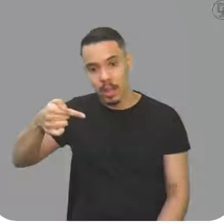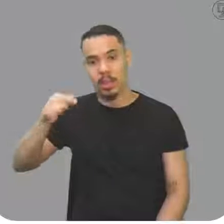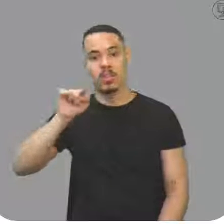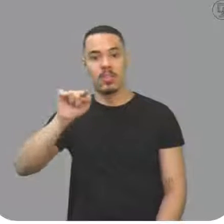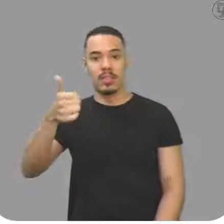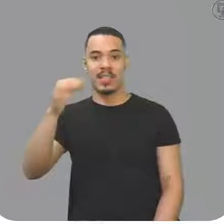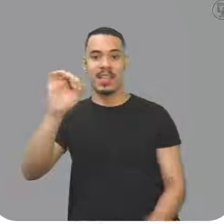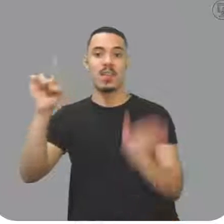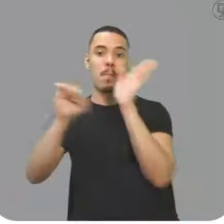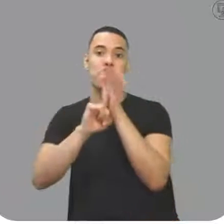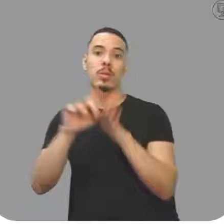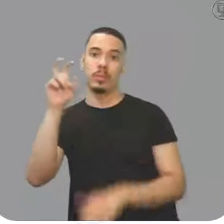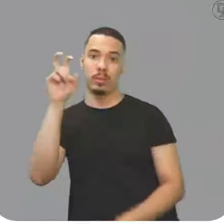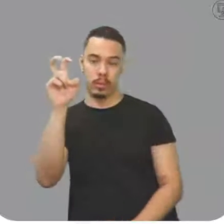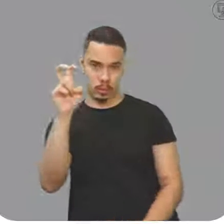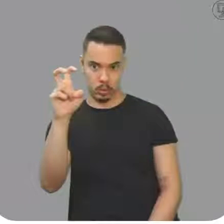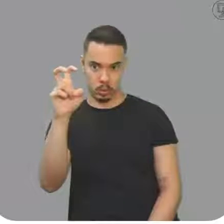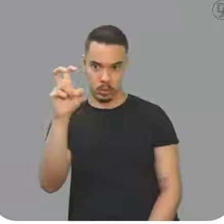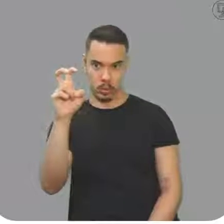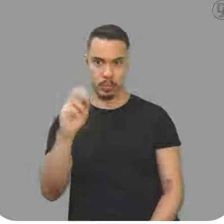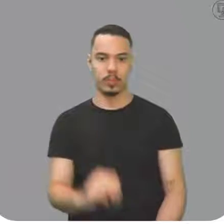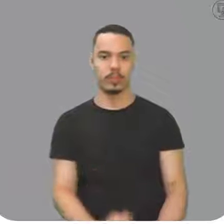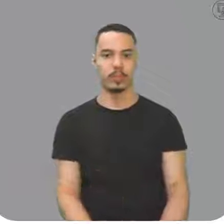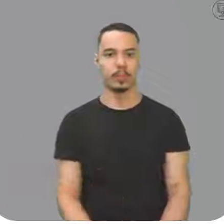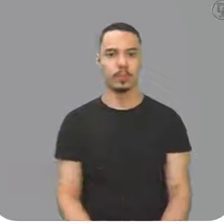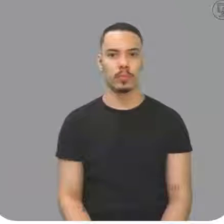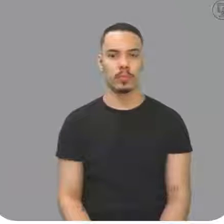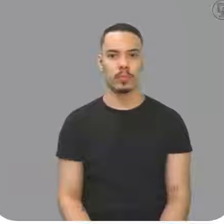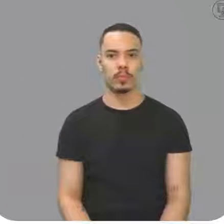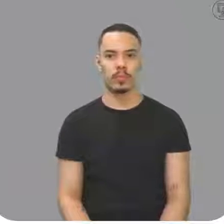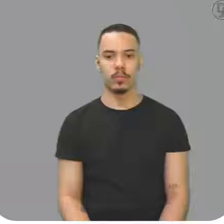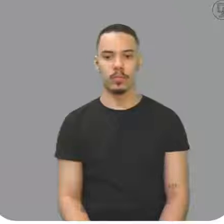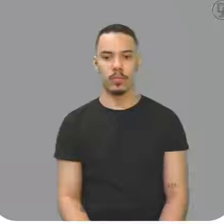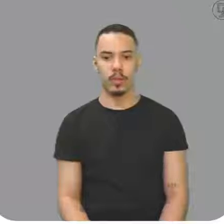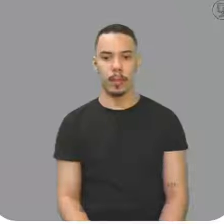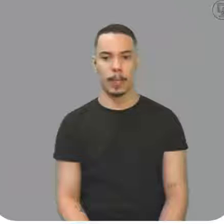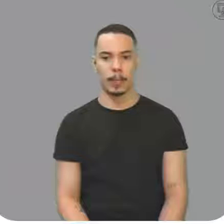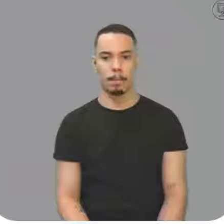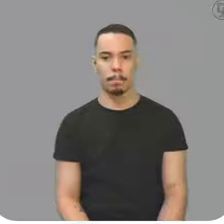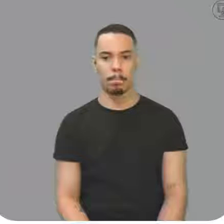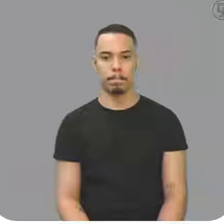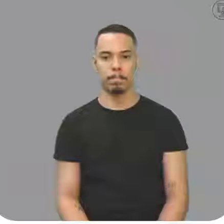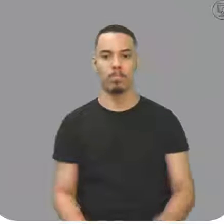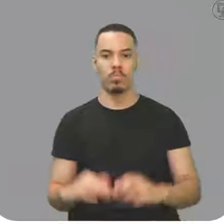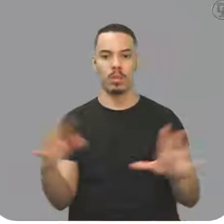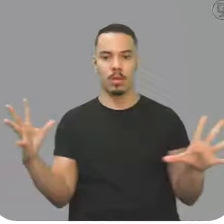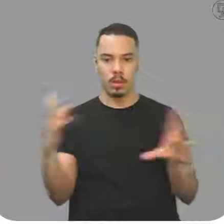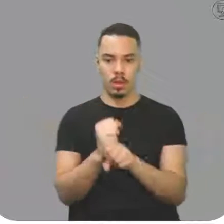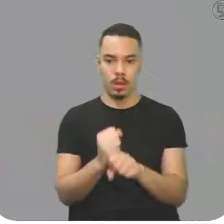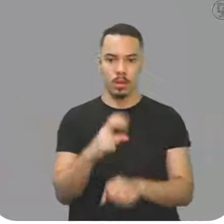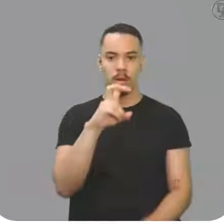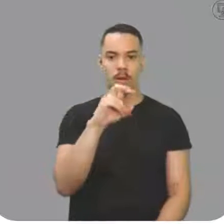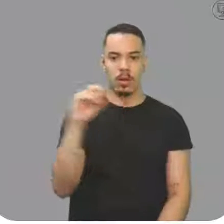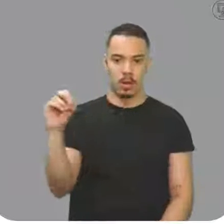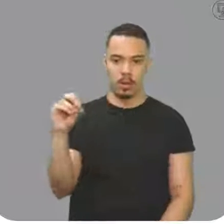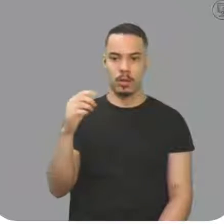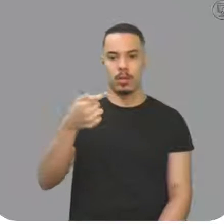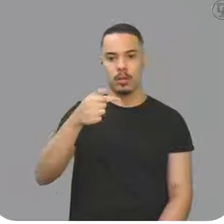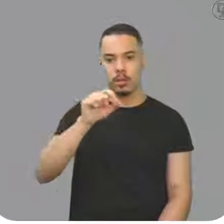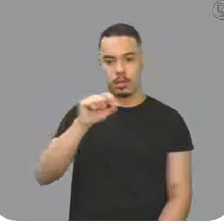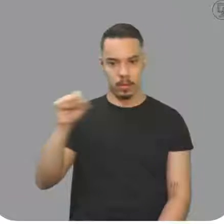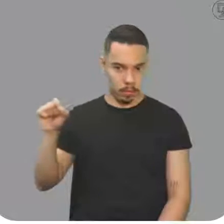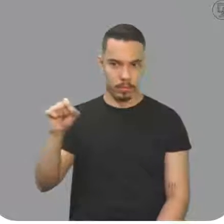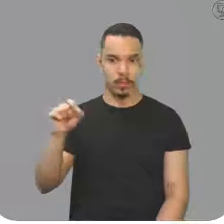10 a menos 5. Certo? Multiplicando o 500 com 70 com